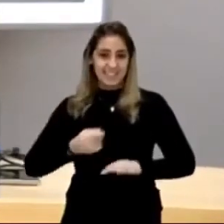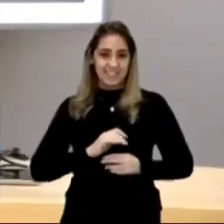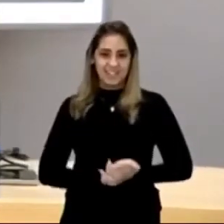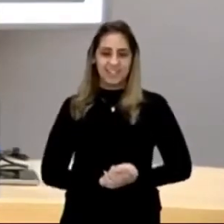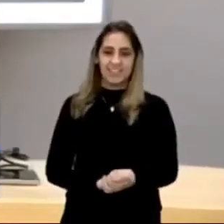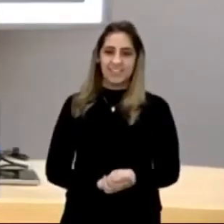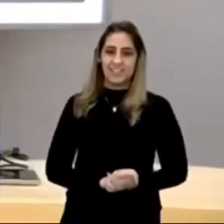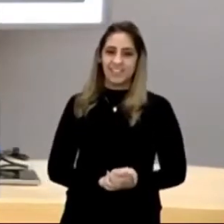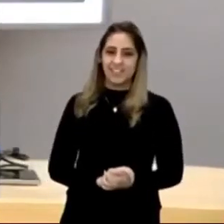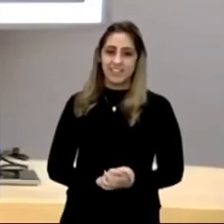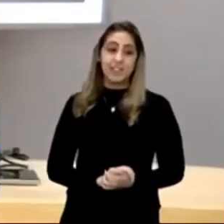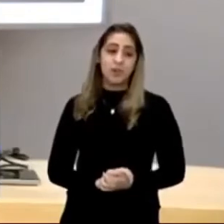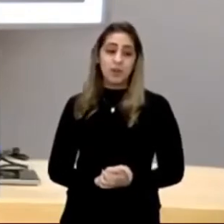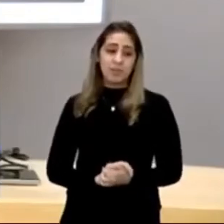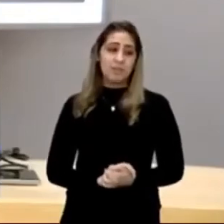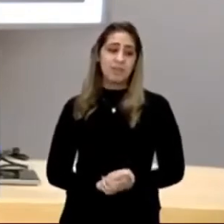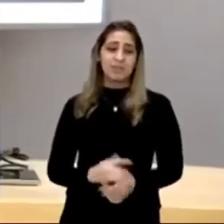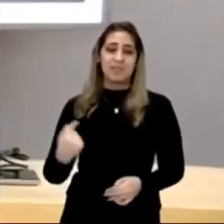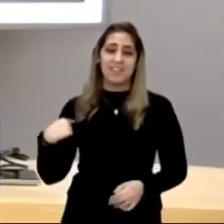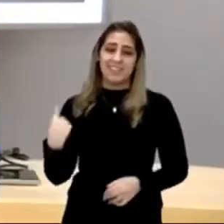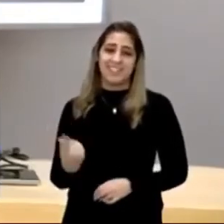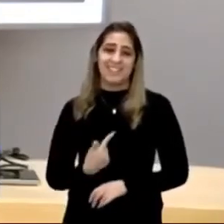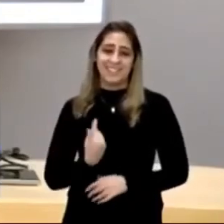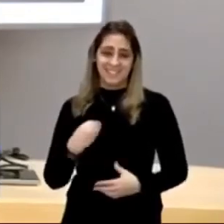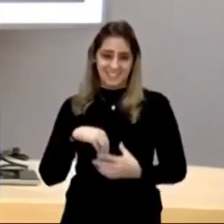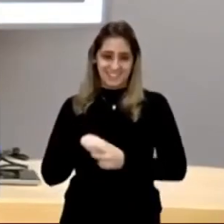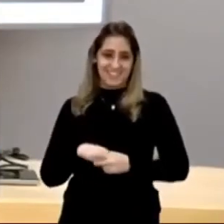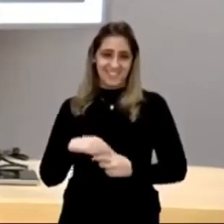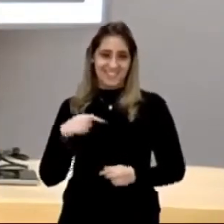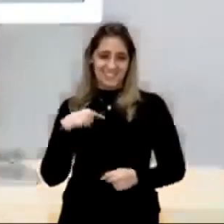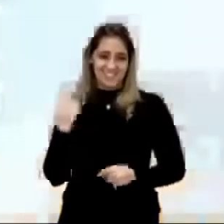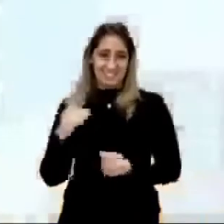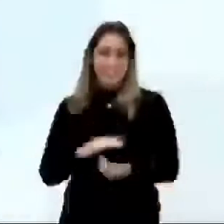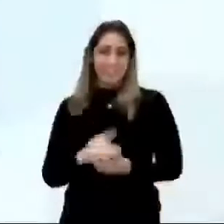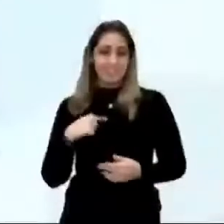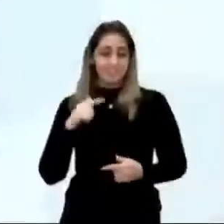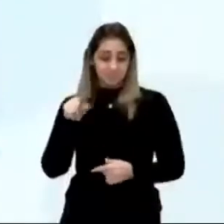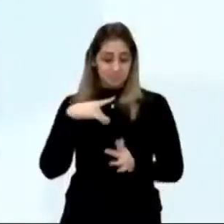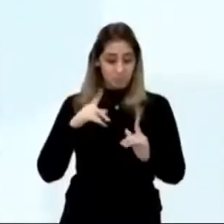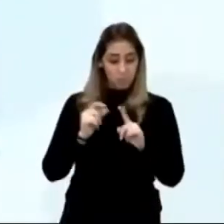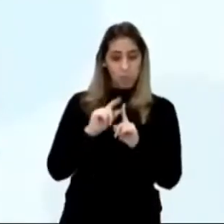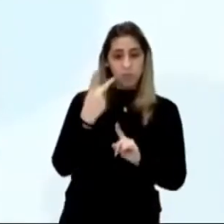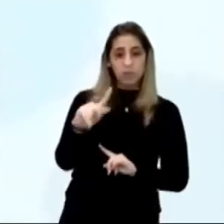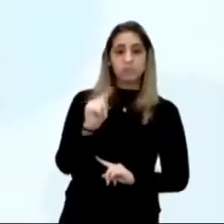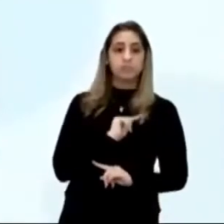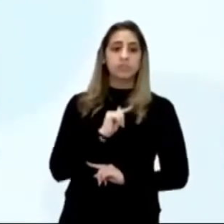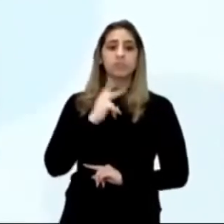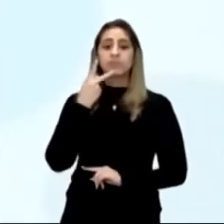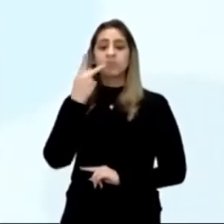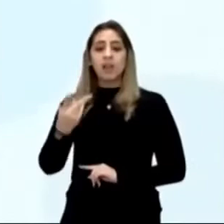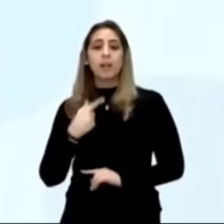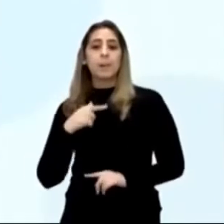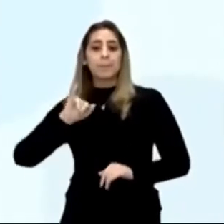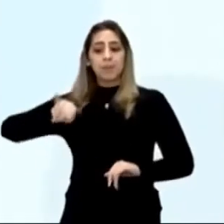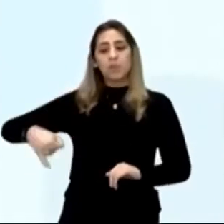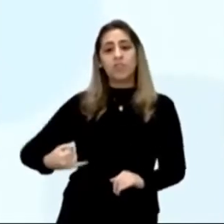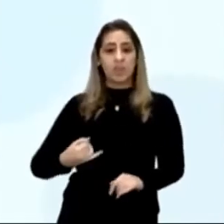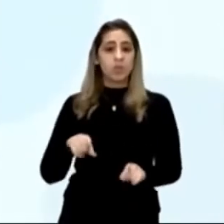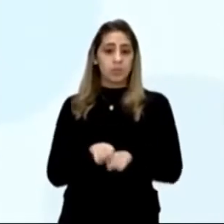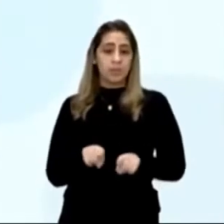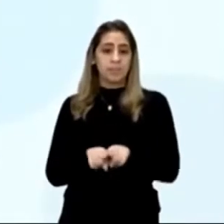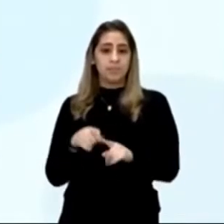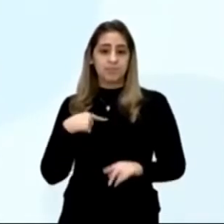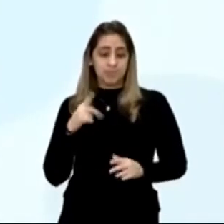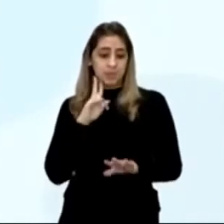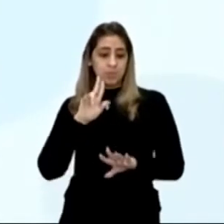e outra coisa, olha aqui essa última frase, deste slide, ali, não pôde deles haver fala, nem entendimento de proveito, por